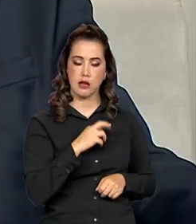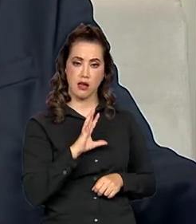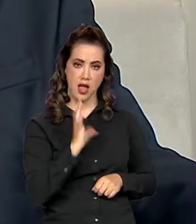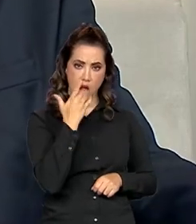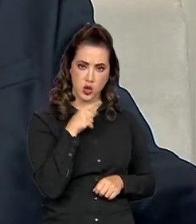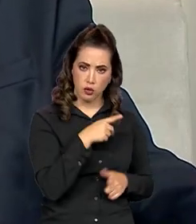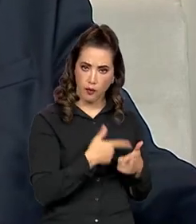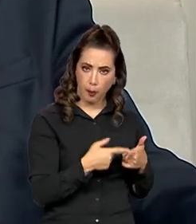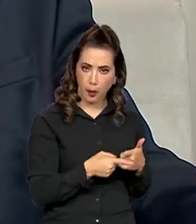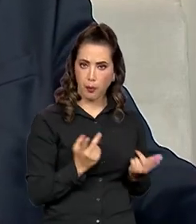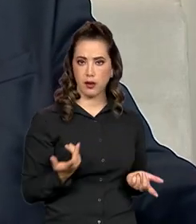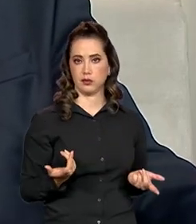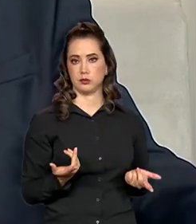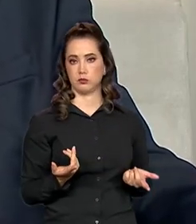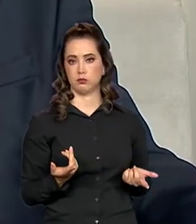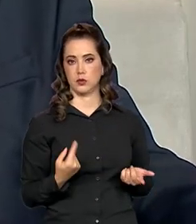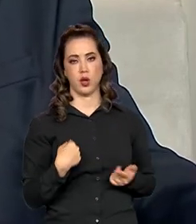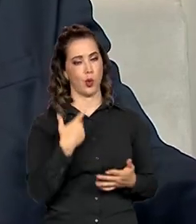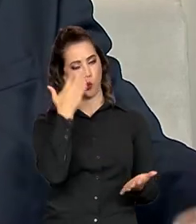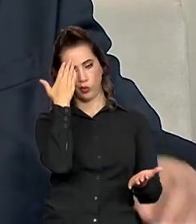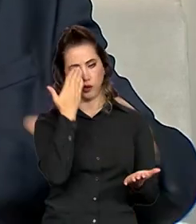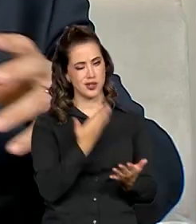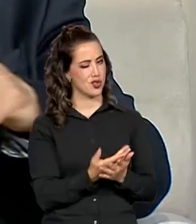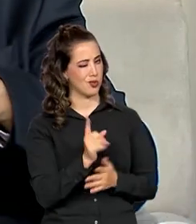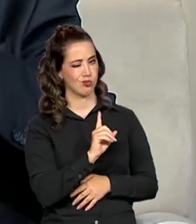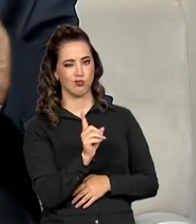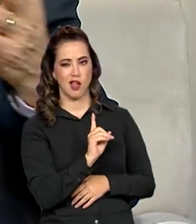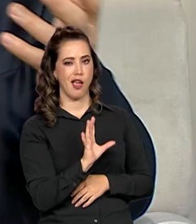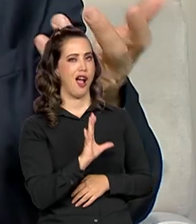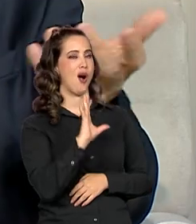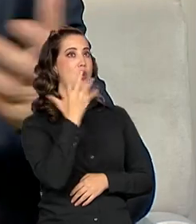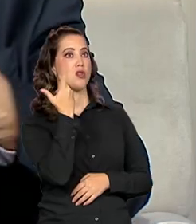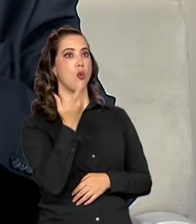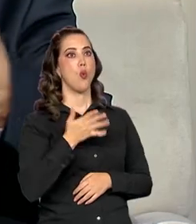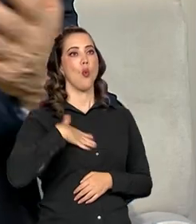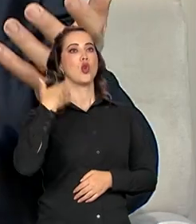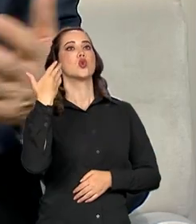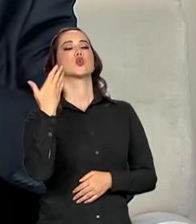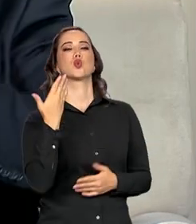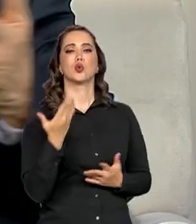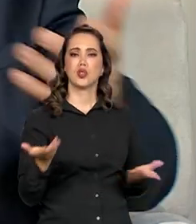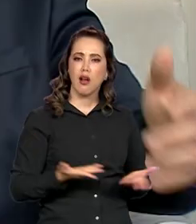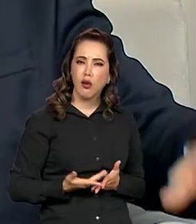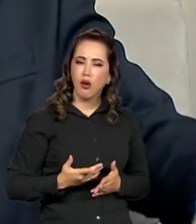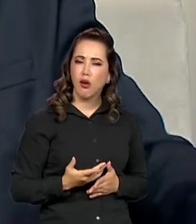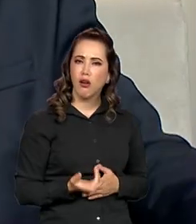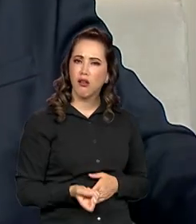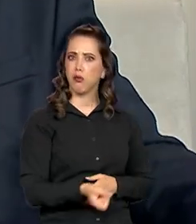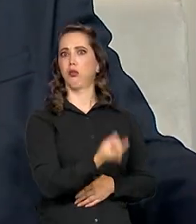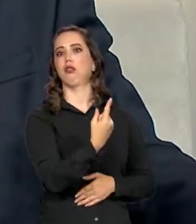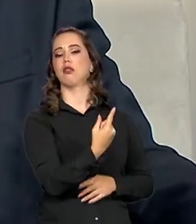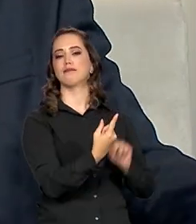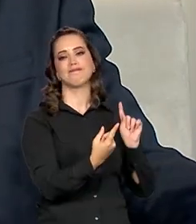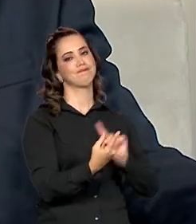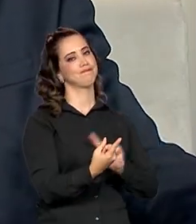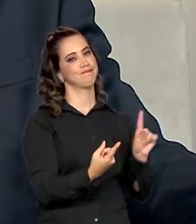posso acreditar, Paulo, que essa coisa aconteceu do nada, como um fato casual.